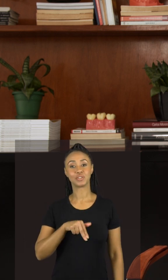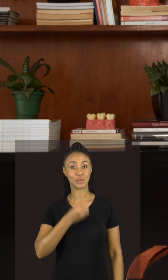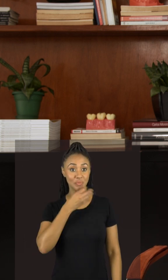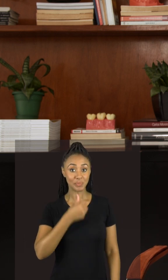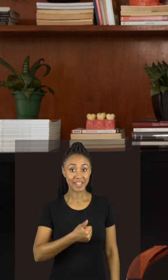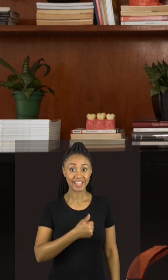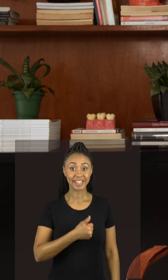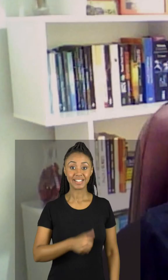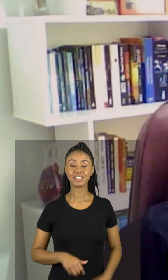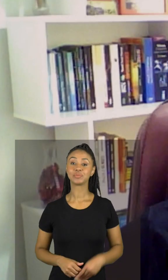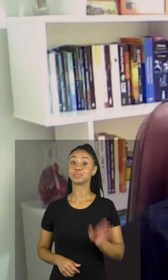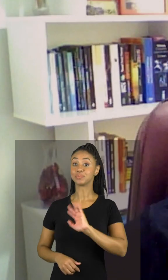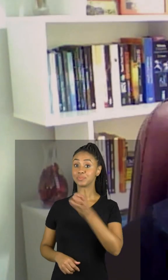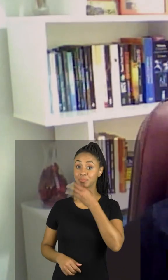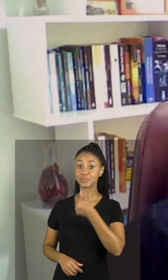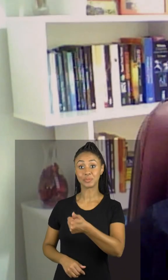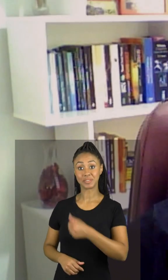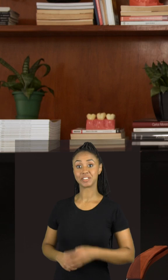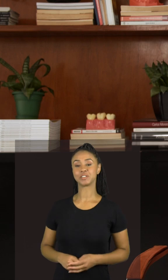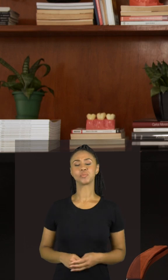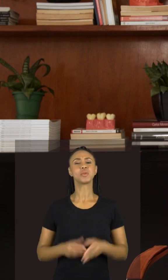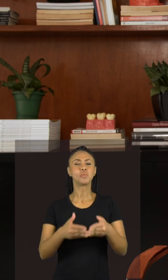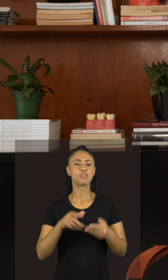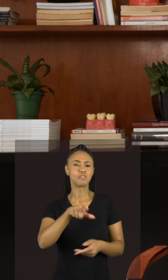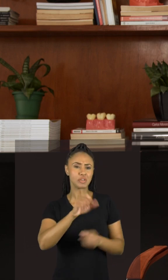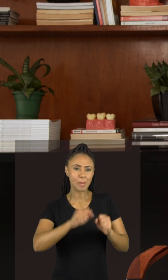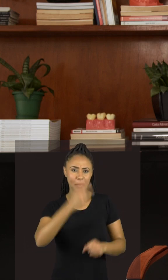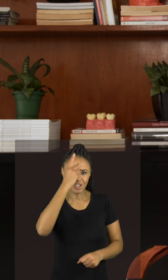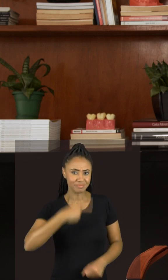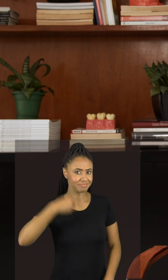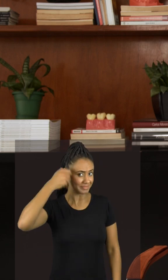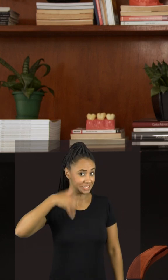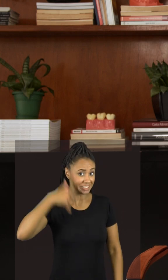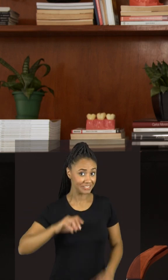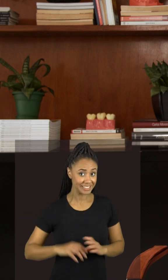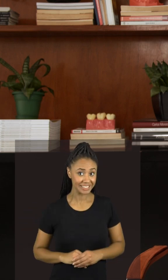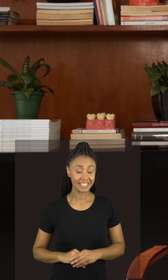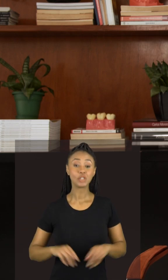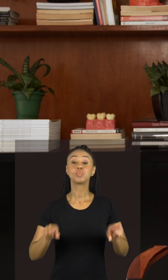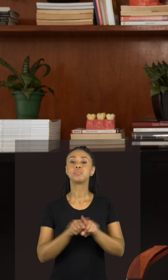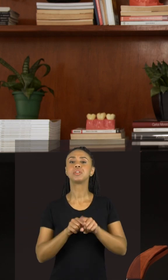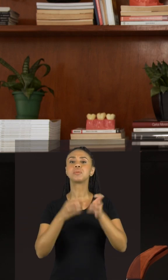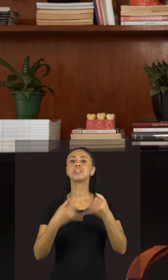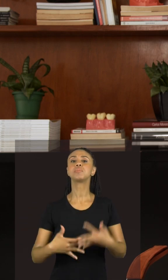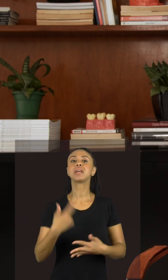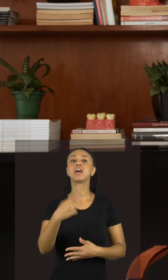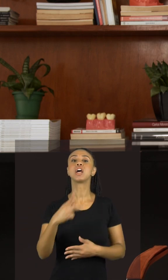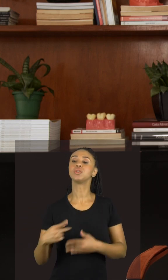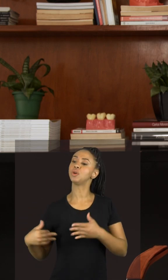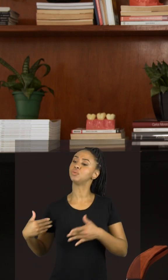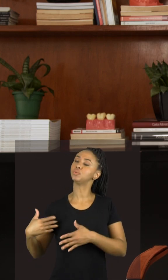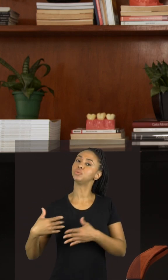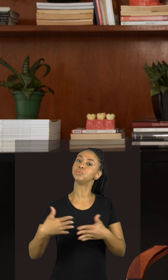Tudo bem, Jefferson? Tudo bem, Juliana. Vou pedir para você esse auto-audiodescrever e contar um pouquinho da sua